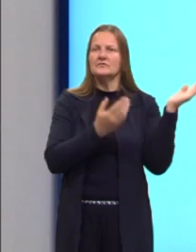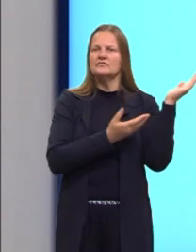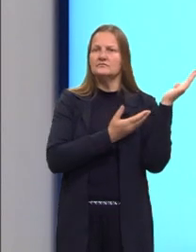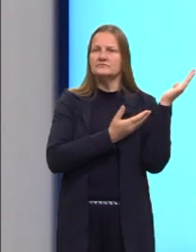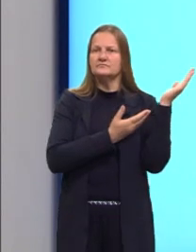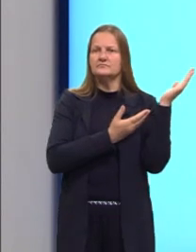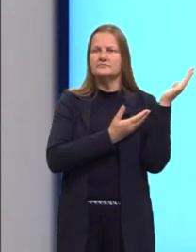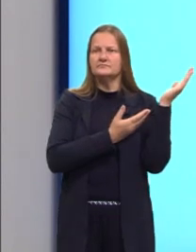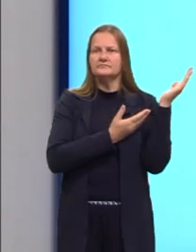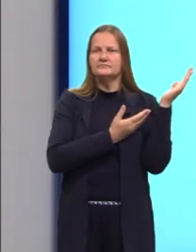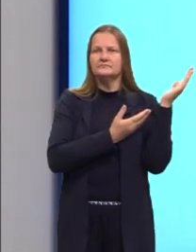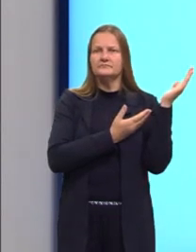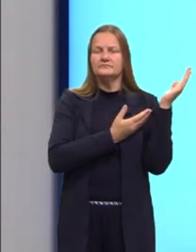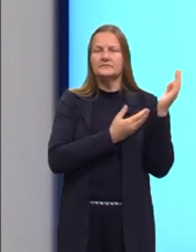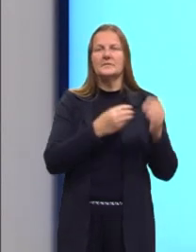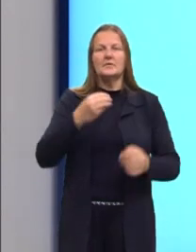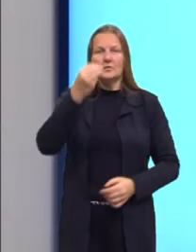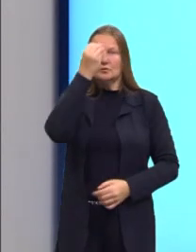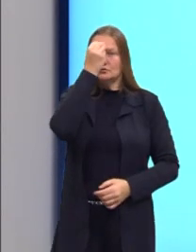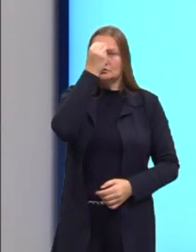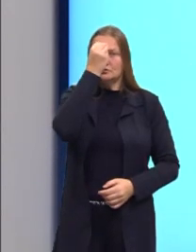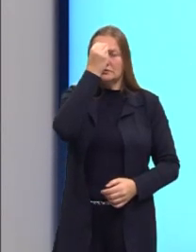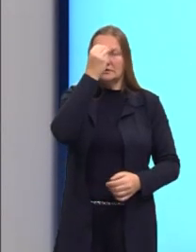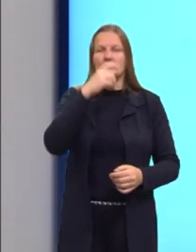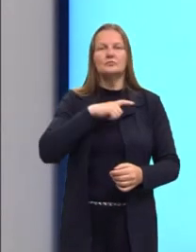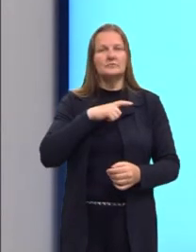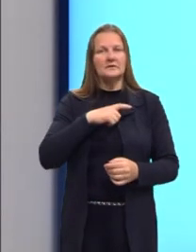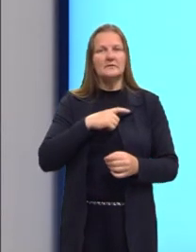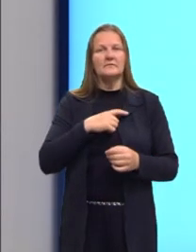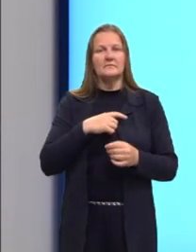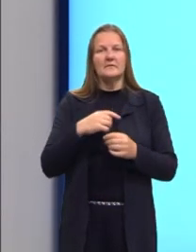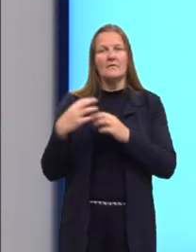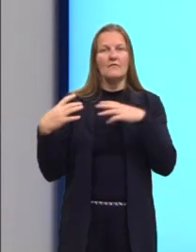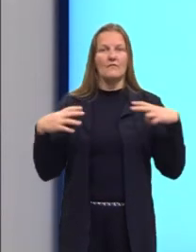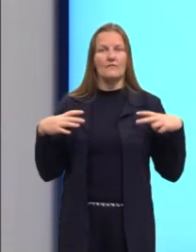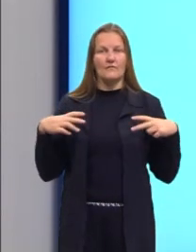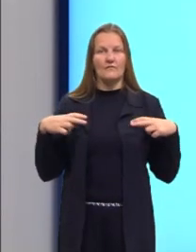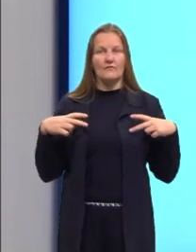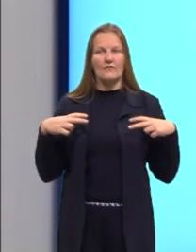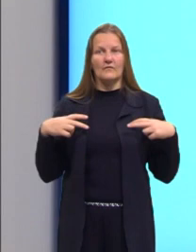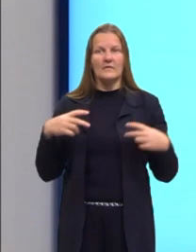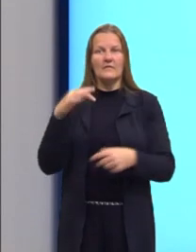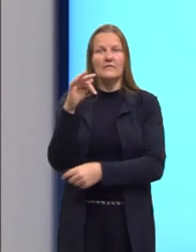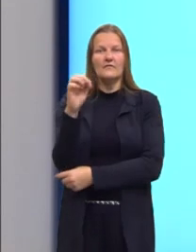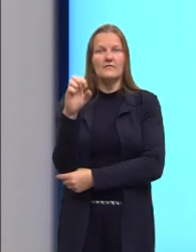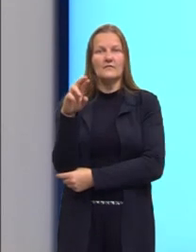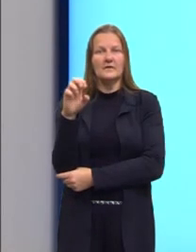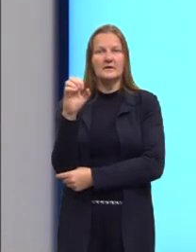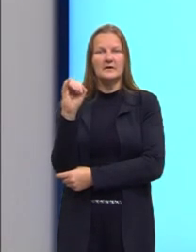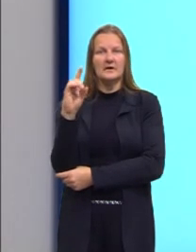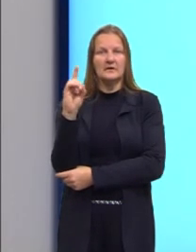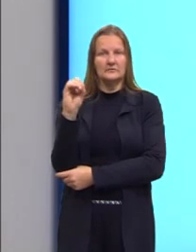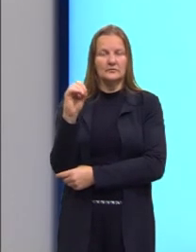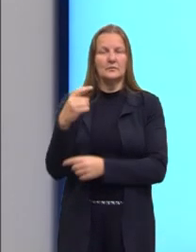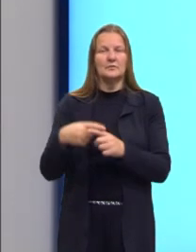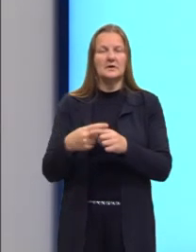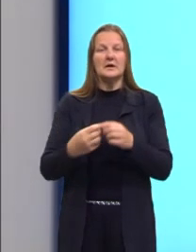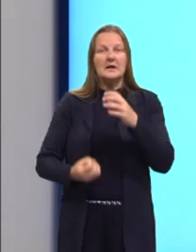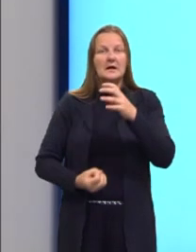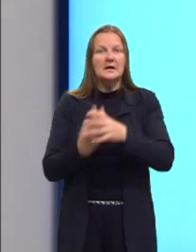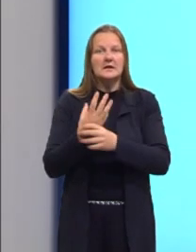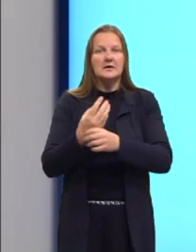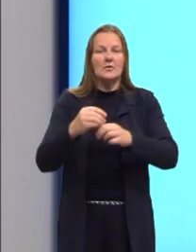dos judeus. Após a Segunda Guerra Mundial, então, cria-se também o Estado de Israel,